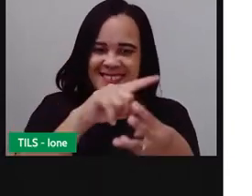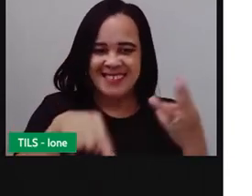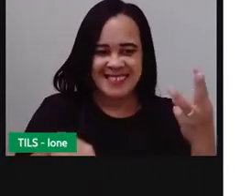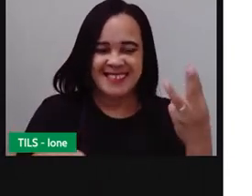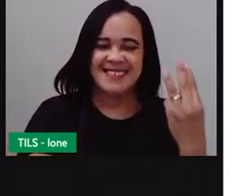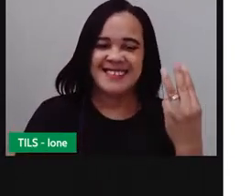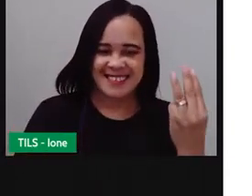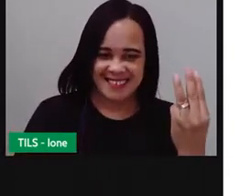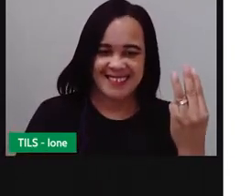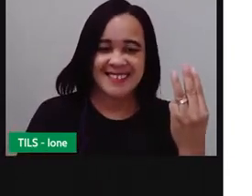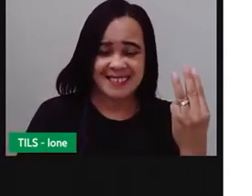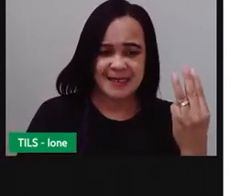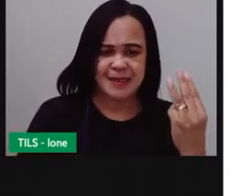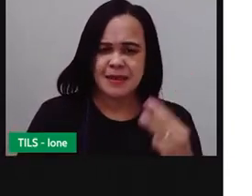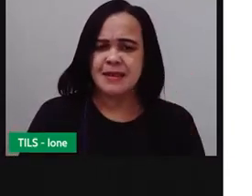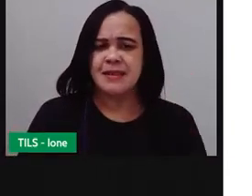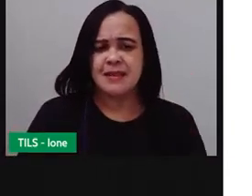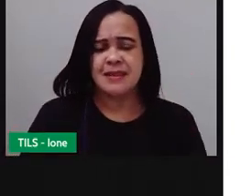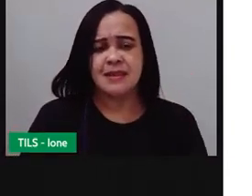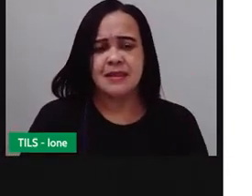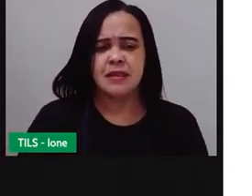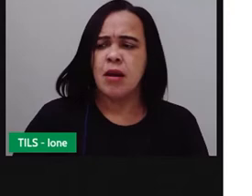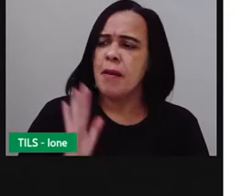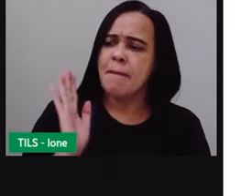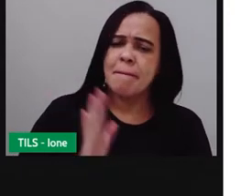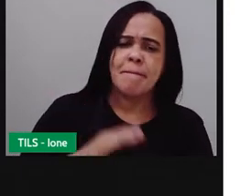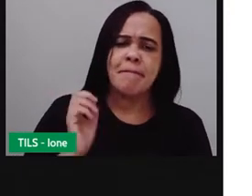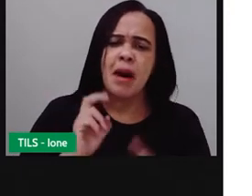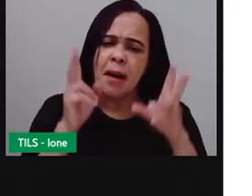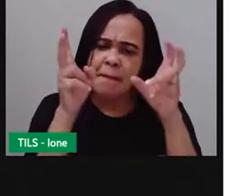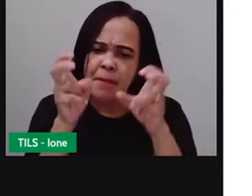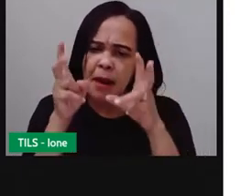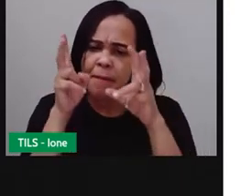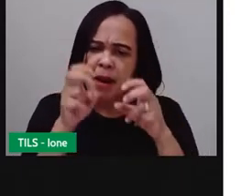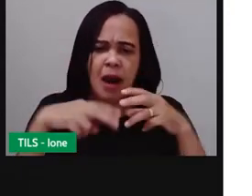O que é que mais chamava a atenção do coelho na menina?